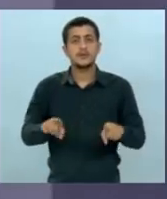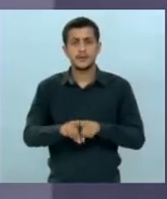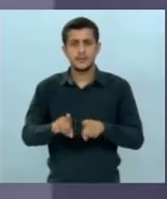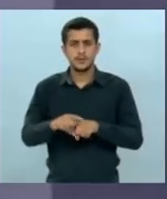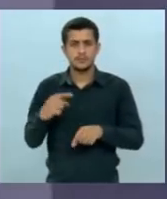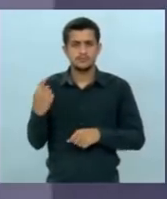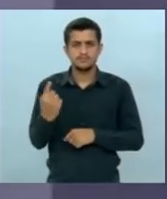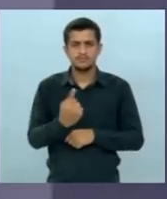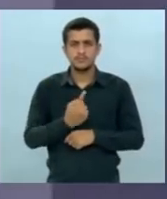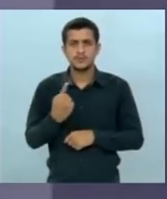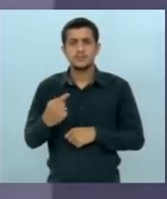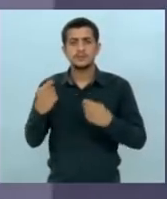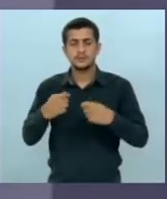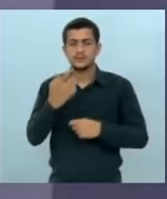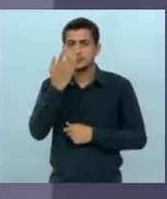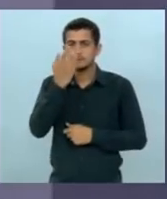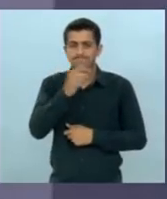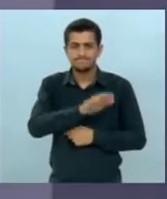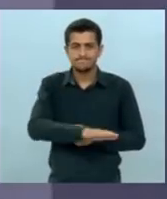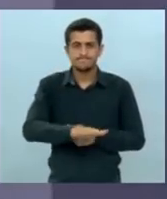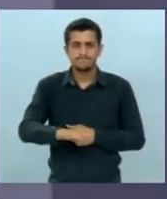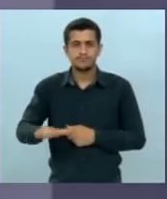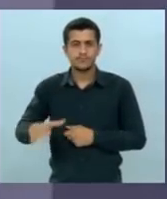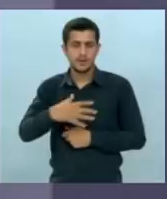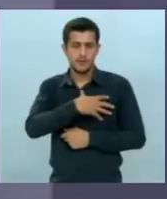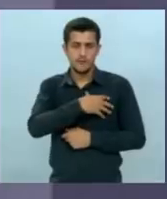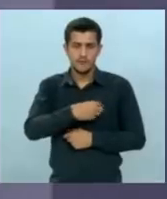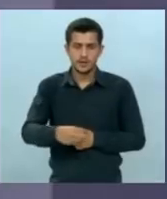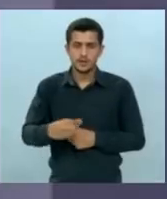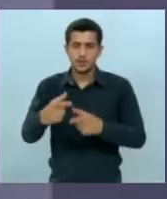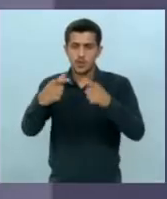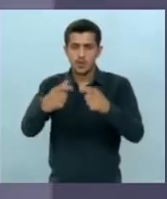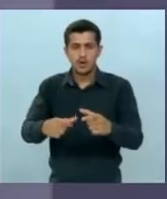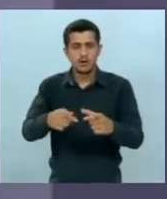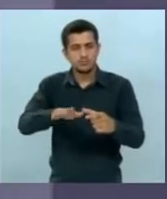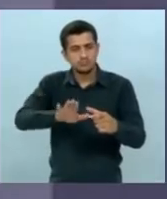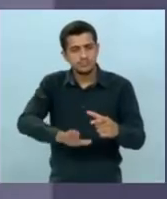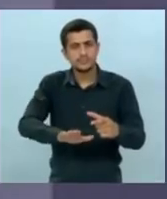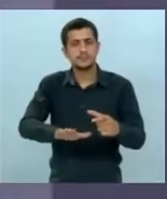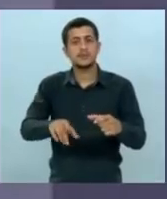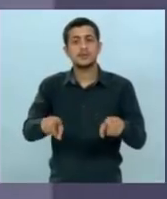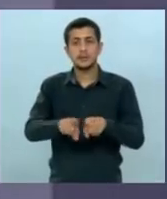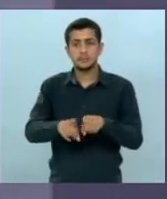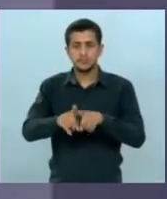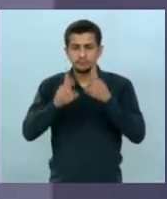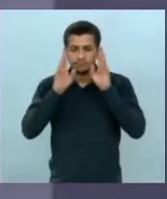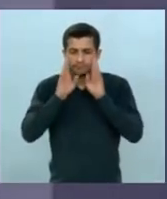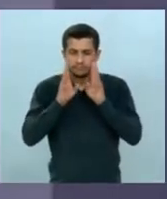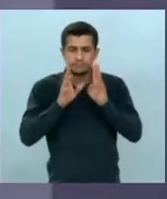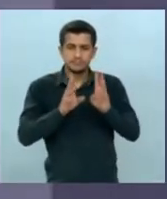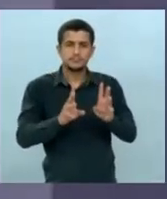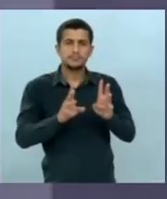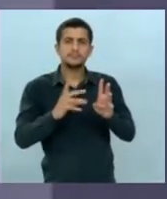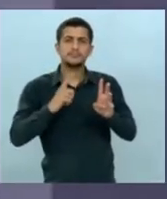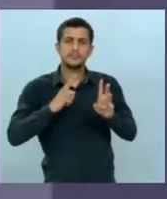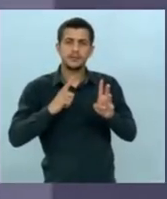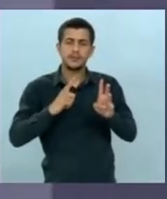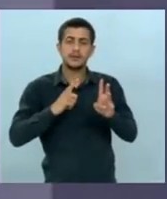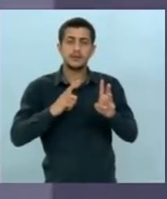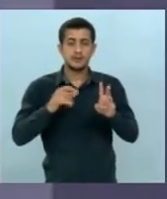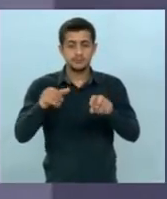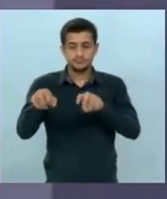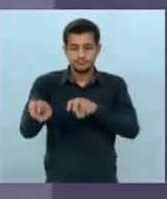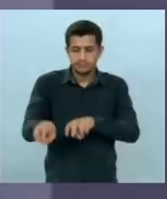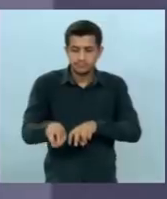manter as crianças os filhos lá no local nós temos que dar atenção à agricultura